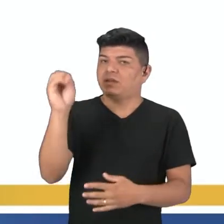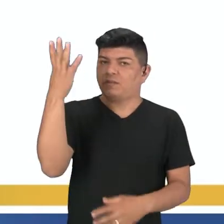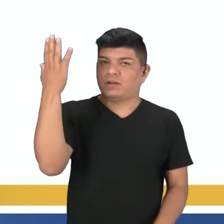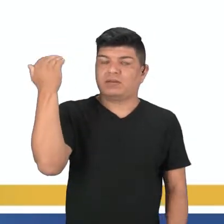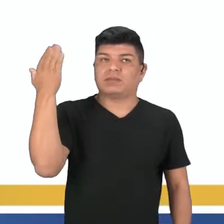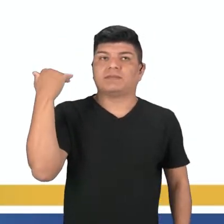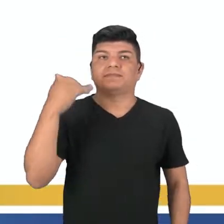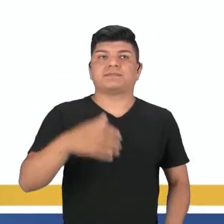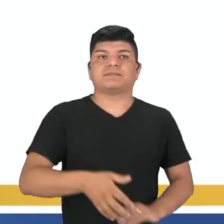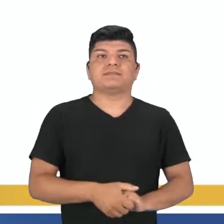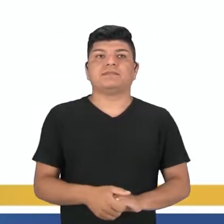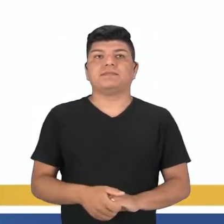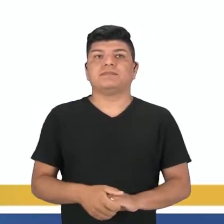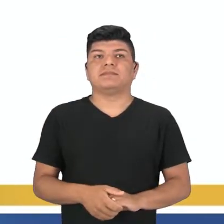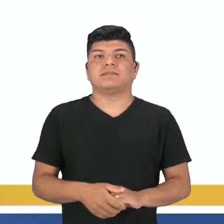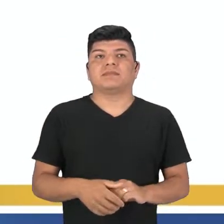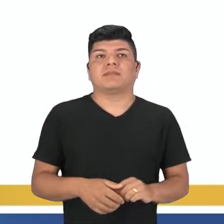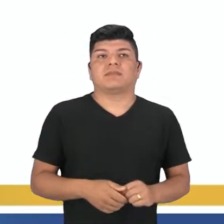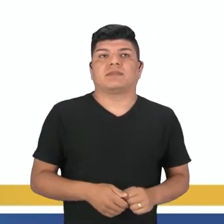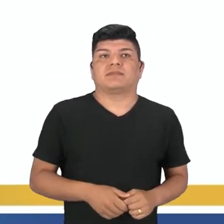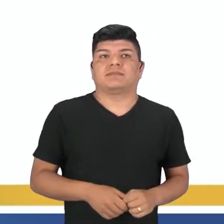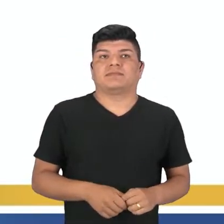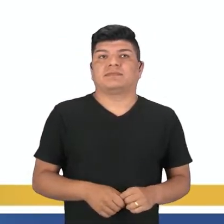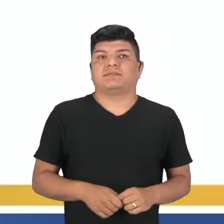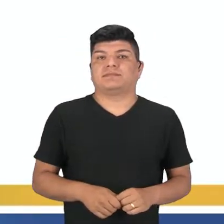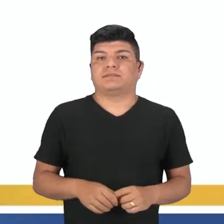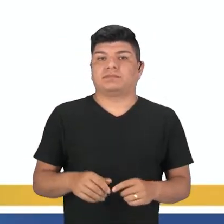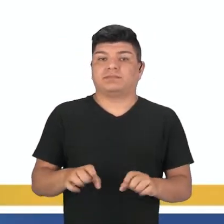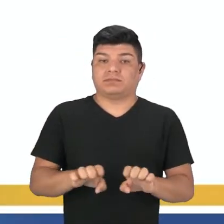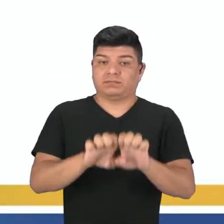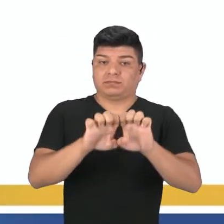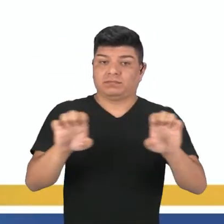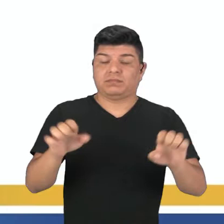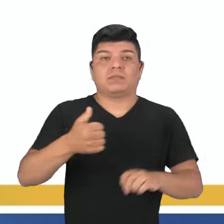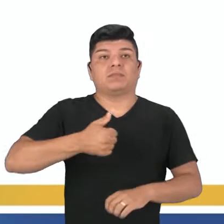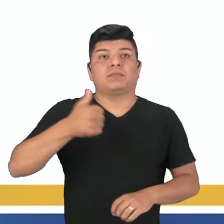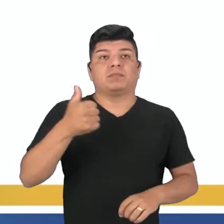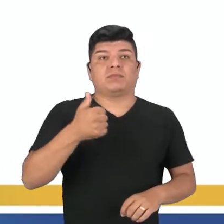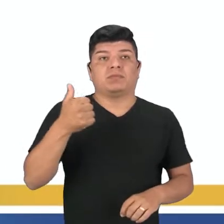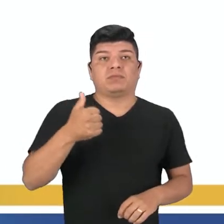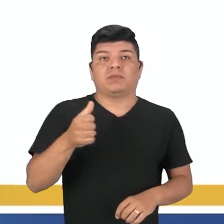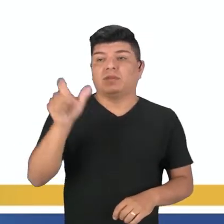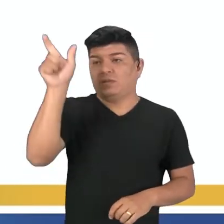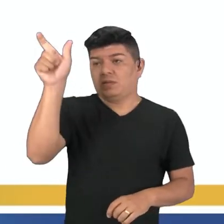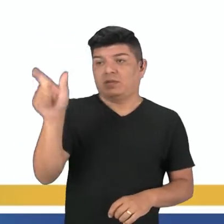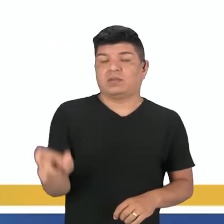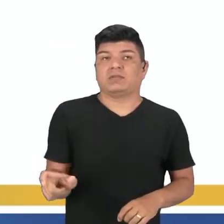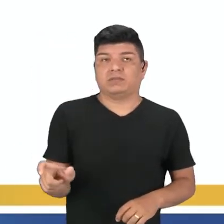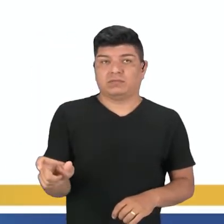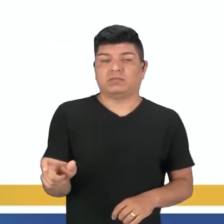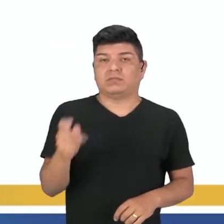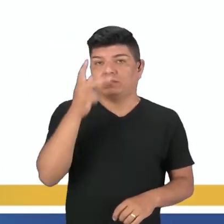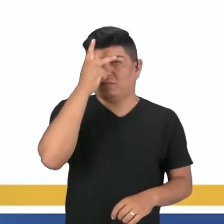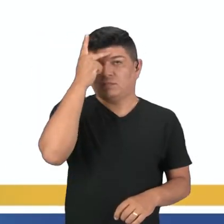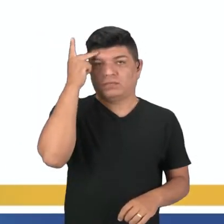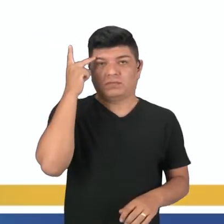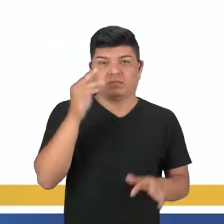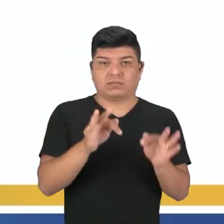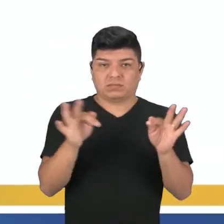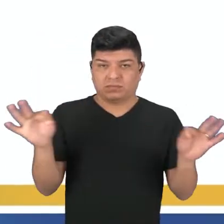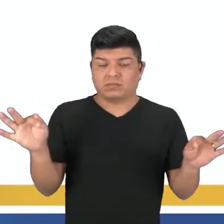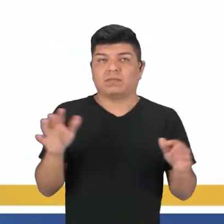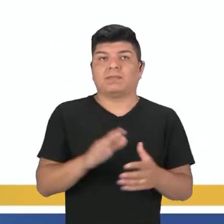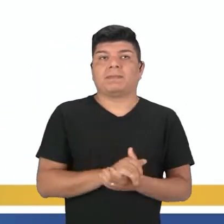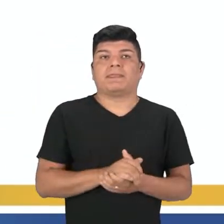acontecendo? Então o past continuous, ele é formado por essa estrutura aí, ó. Primeiro, vem o sujeito, ou seja, a pessoa da frase, né?